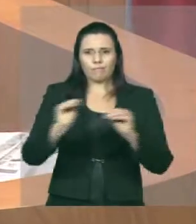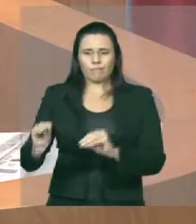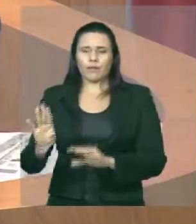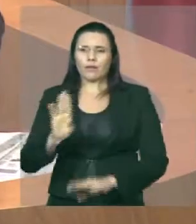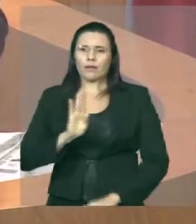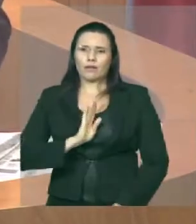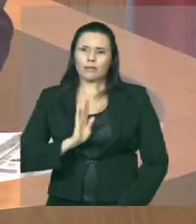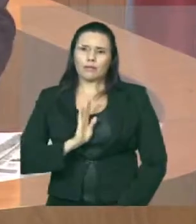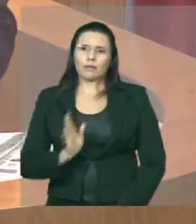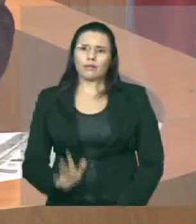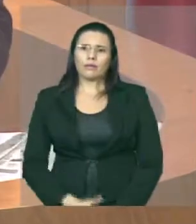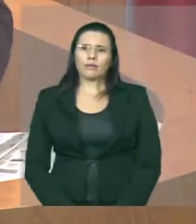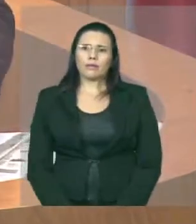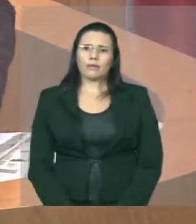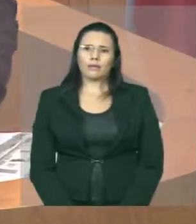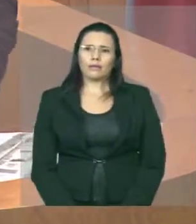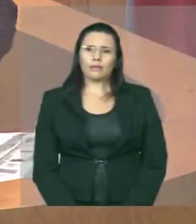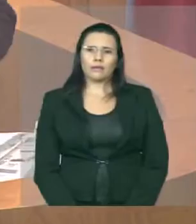aqui mais um detalhe.